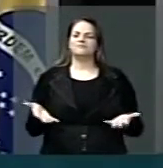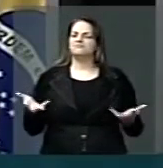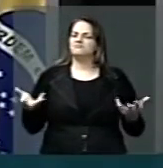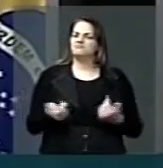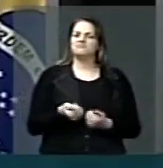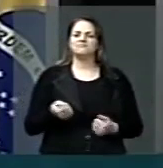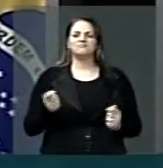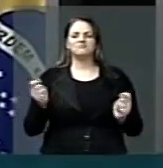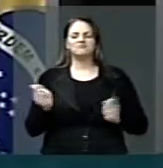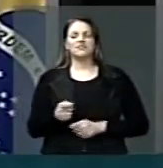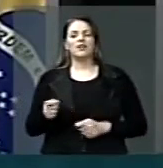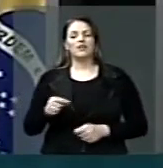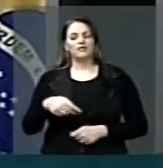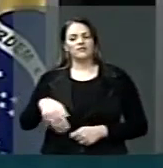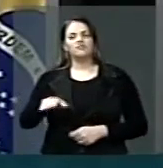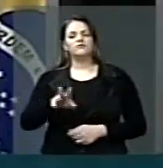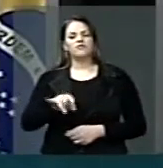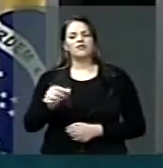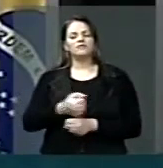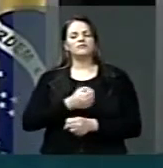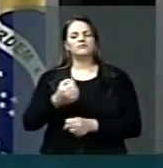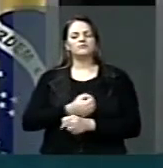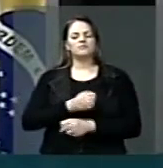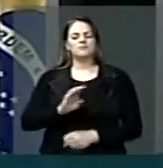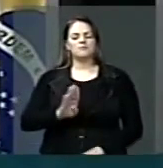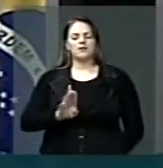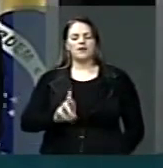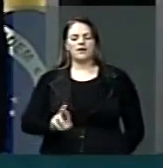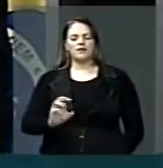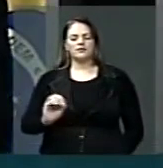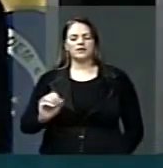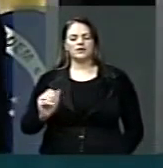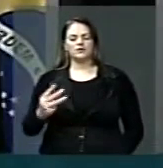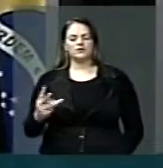termos a obra da BR-135 concluída.